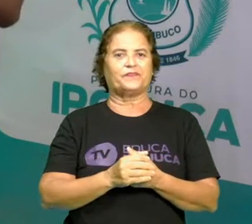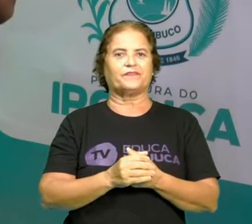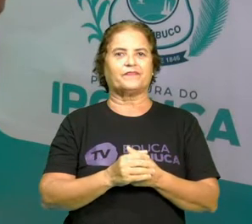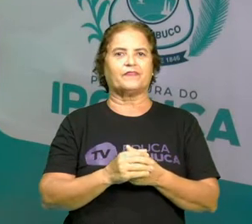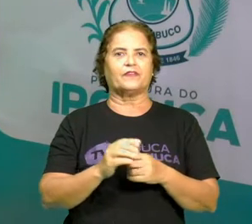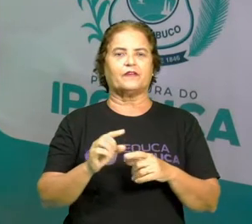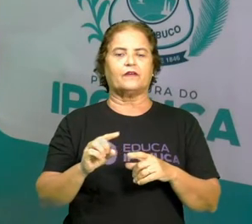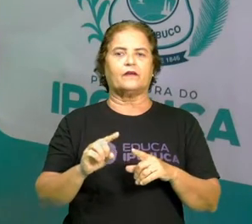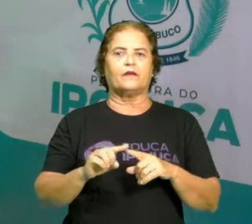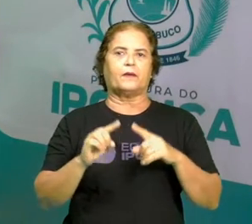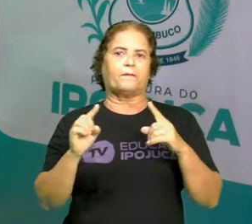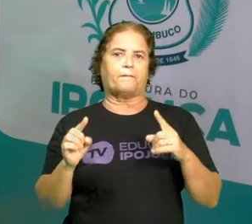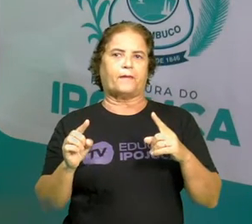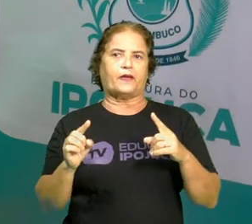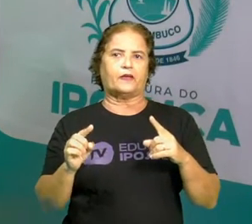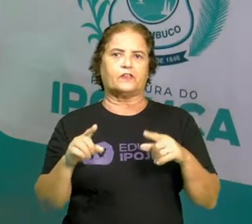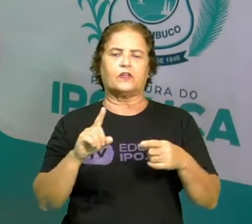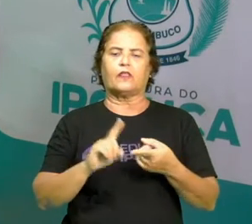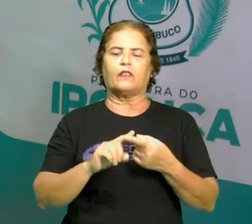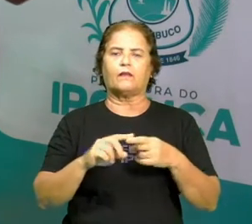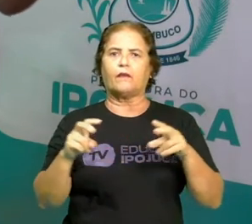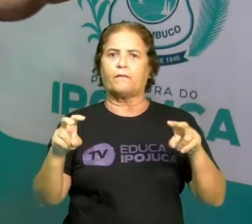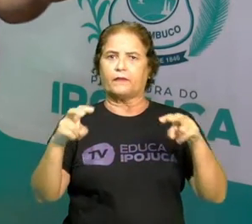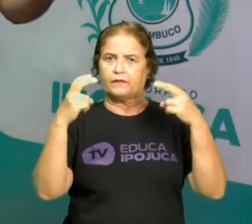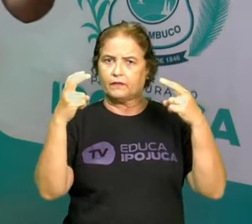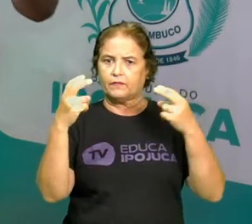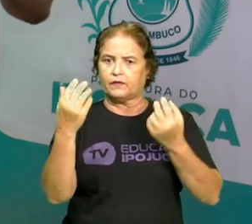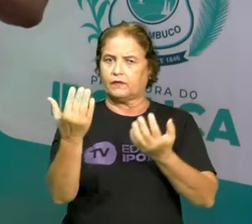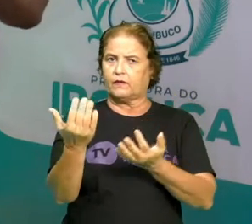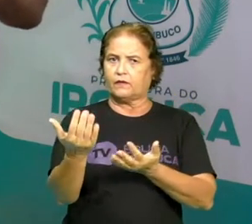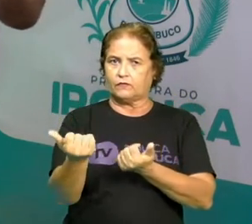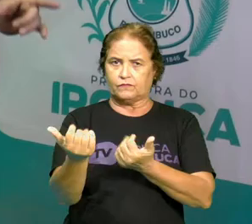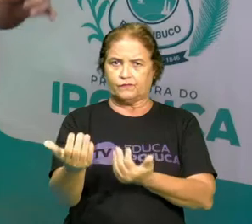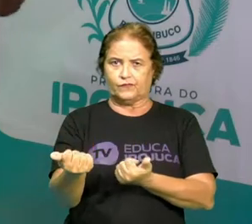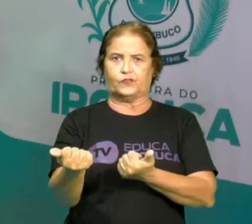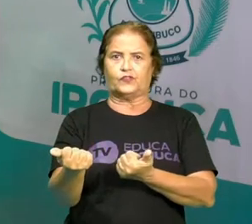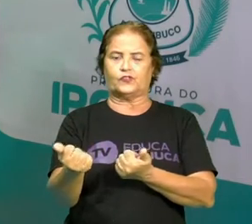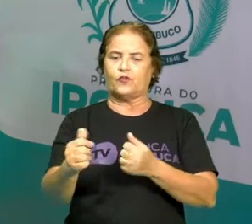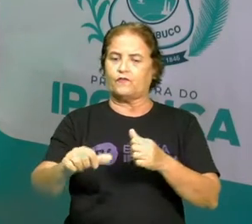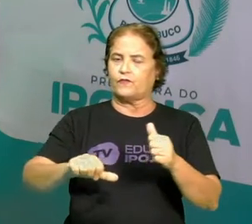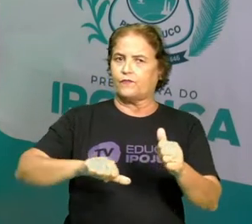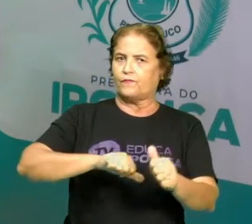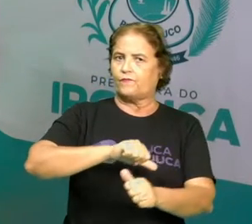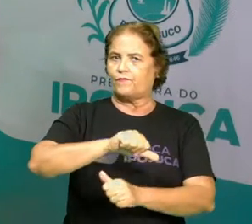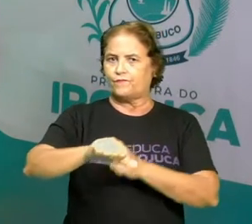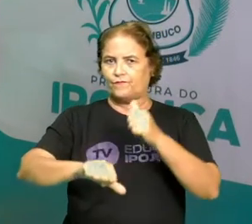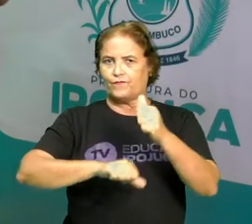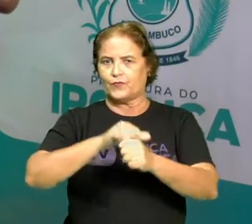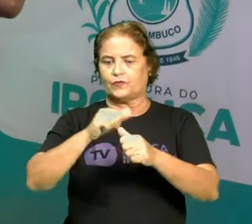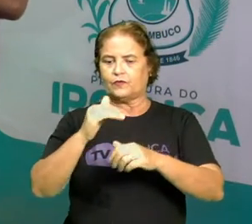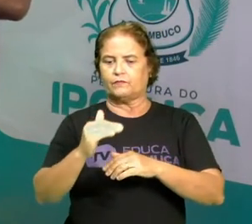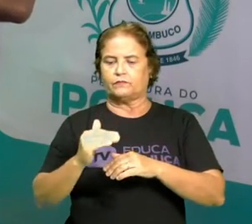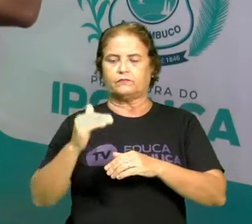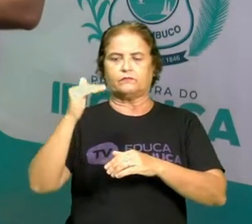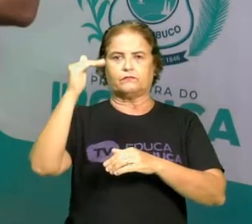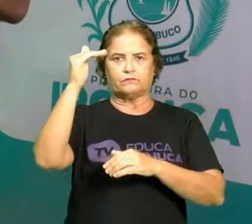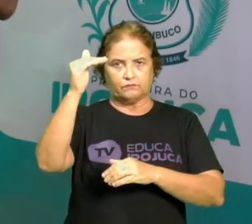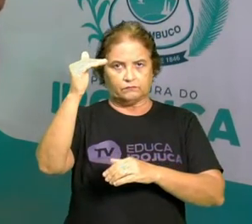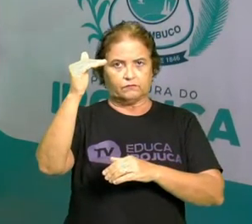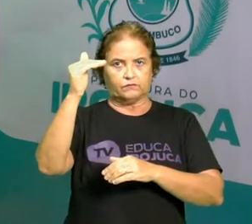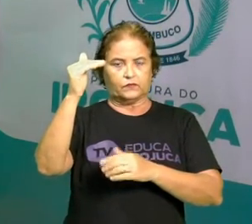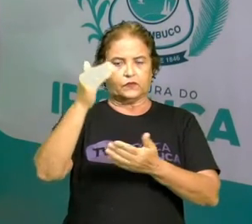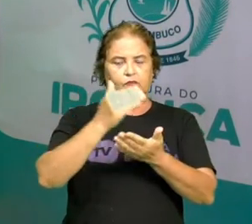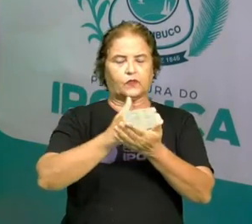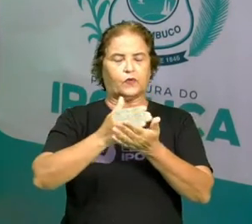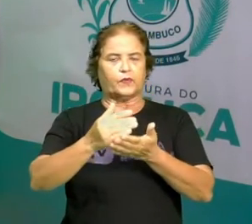Logo, a gente também tem que perceber que essa fase da adolescência, ela vai mudar para a fase adulta, que tem início nos